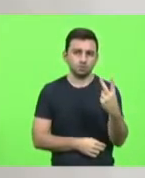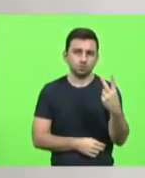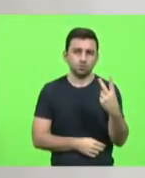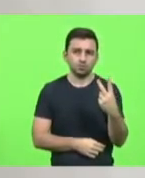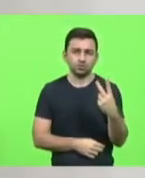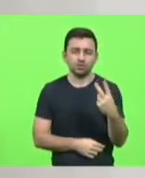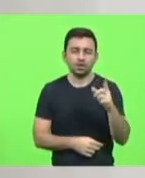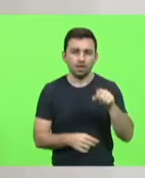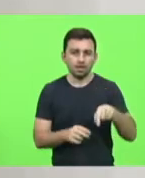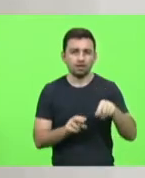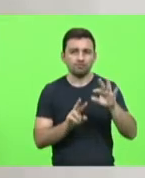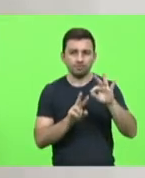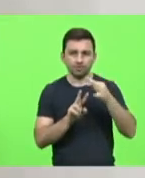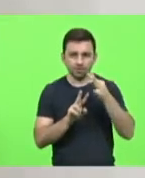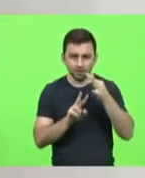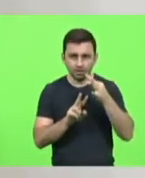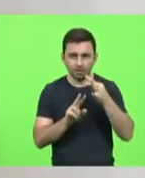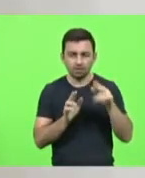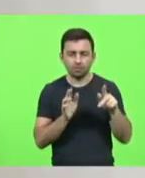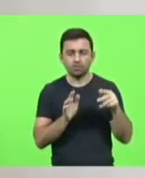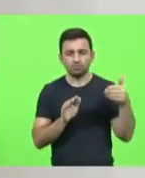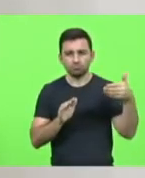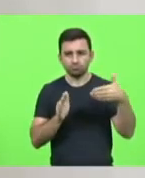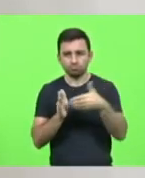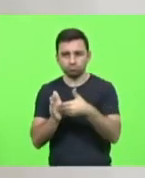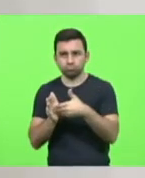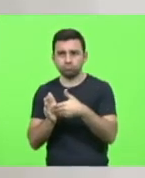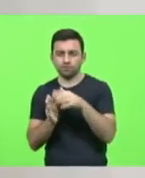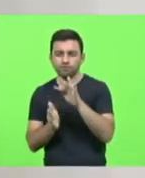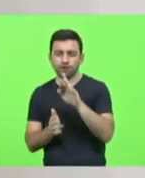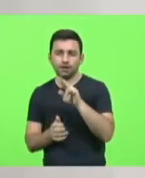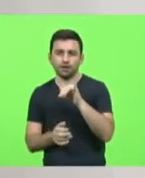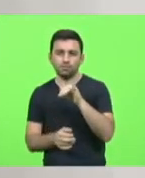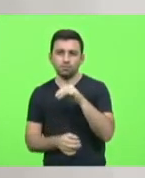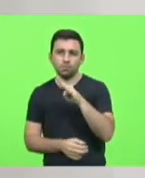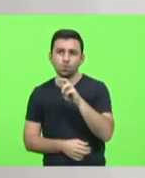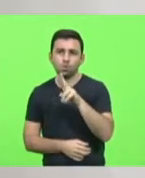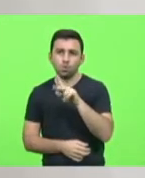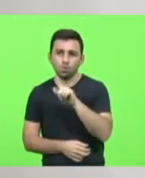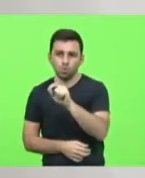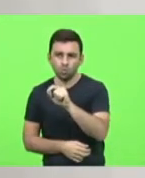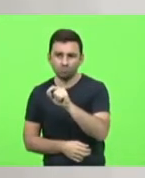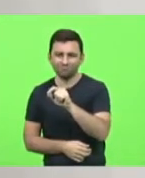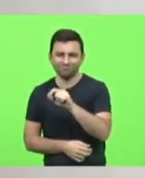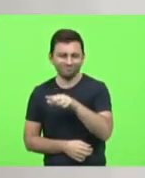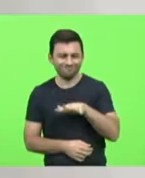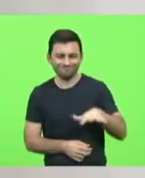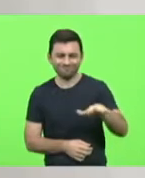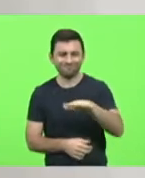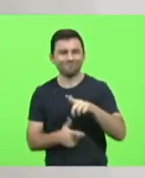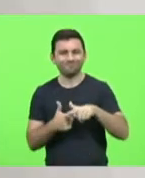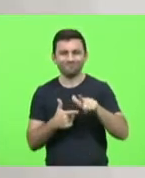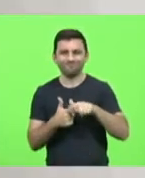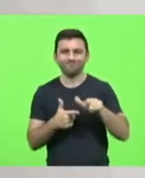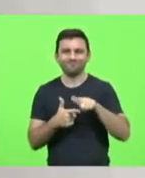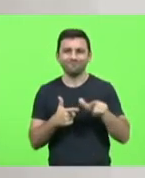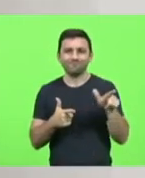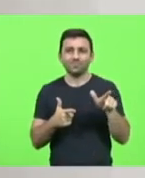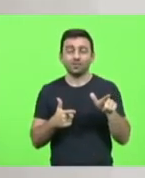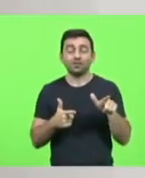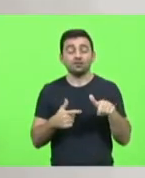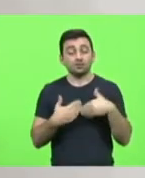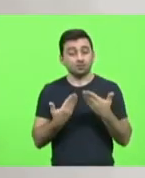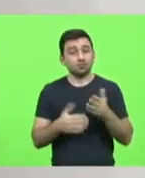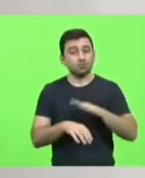Videira-Fraiburgo vem enfrentando. Esta é mais uma de tantas rodovias que ainda compete ao